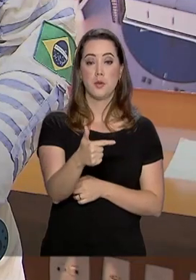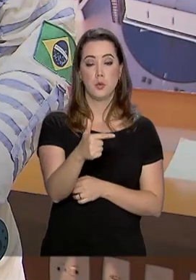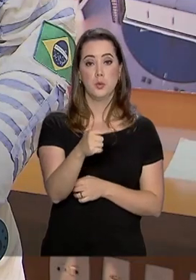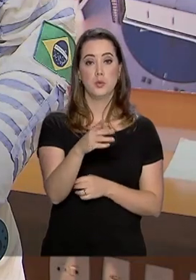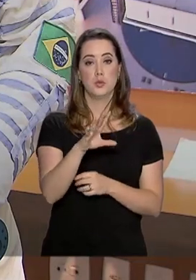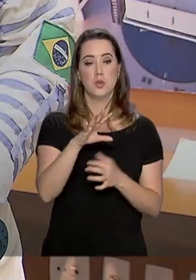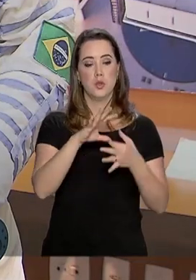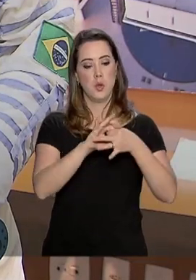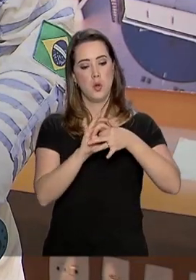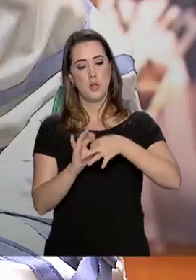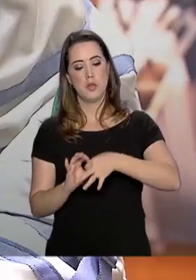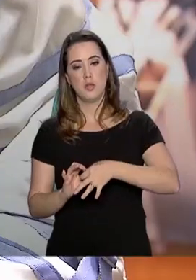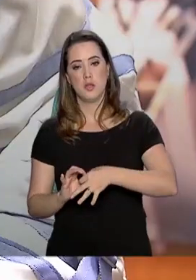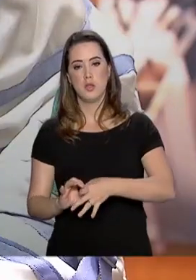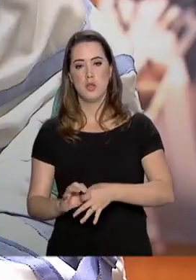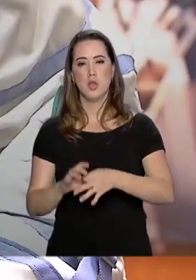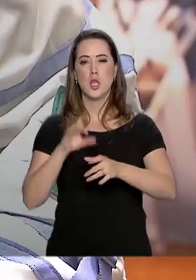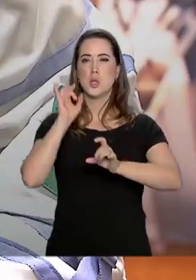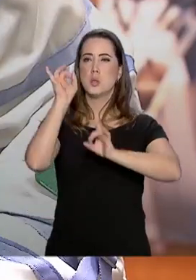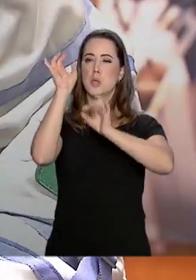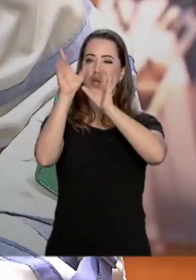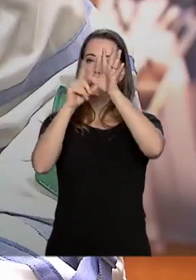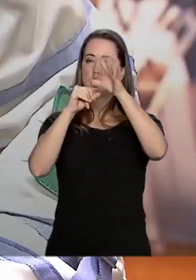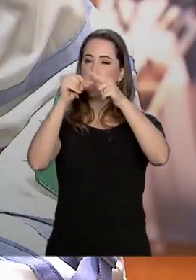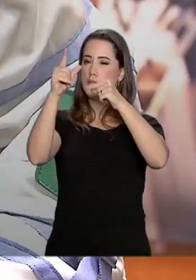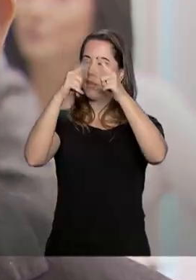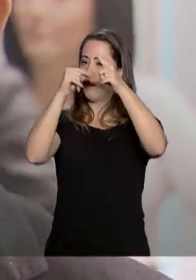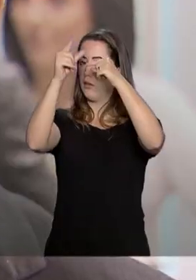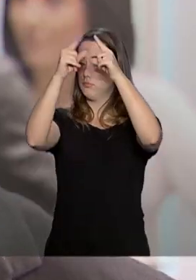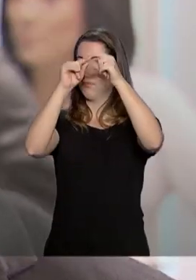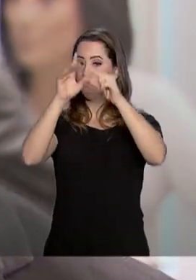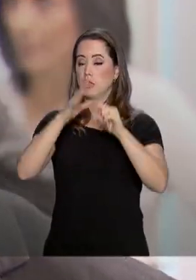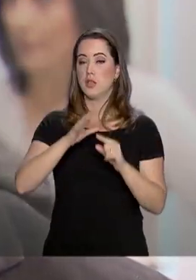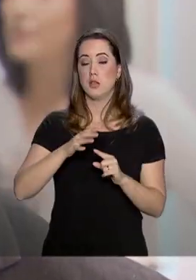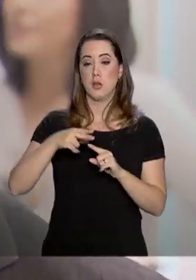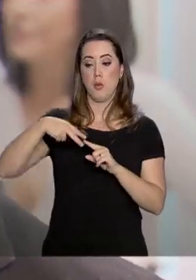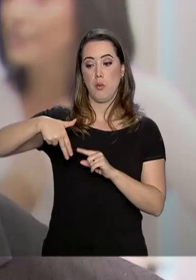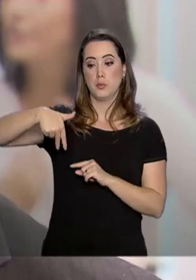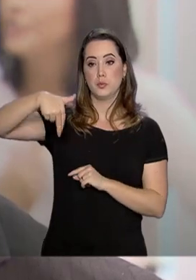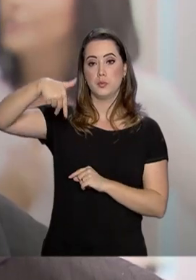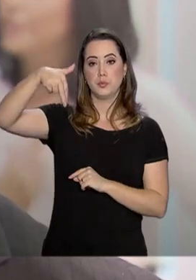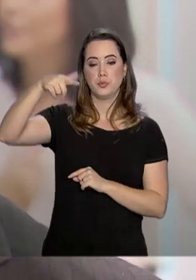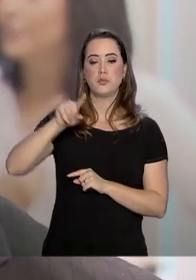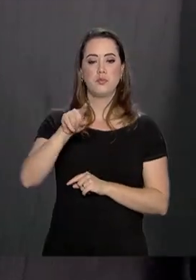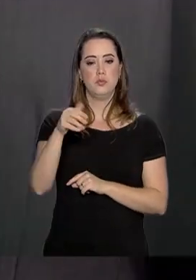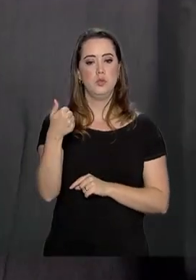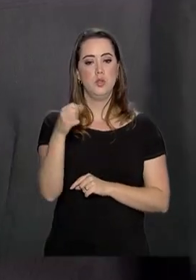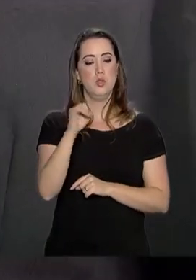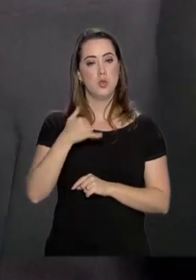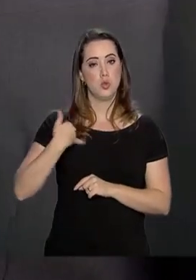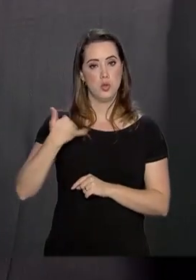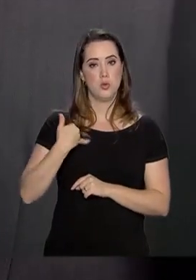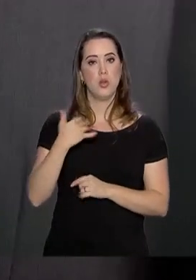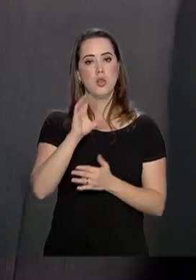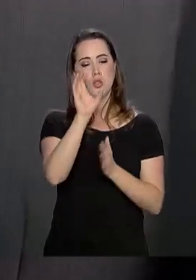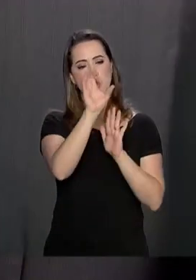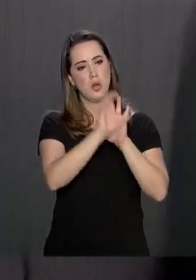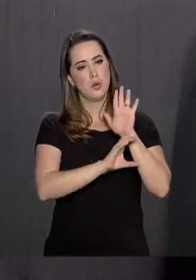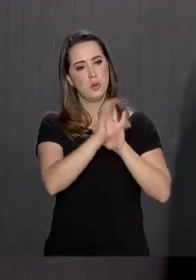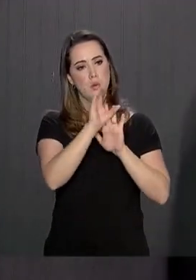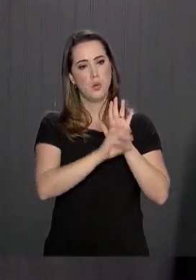Brasileira de Astronomia e Astronáutica. Esse estudante do Ceará tem 18 anos e já tem no currículo